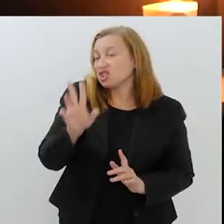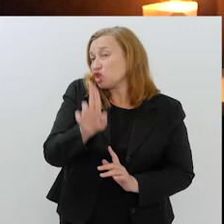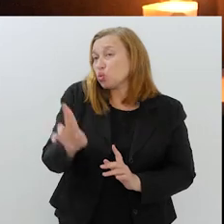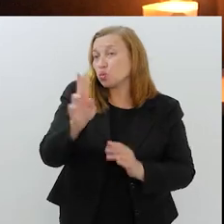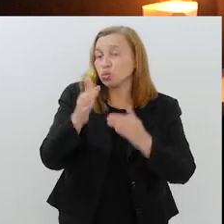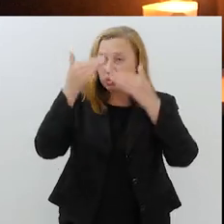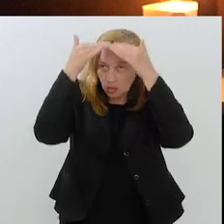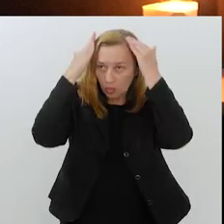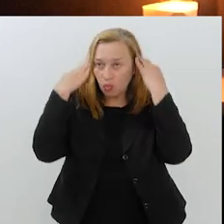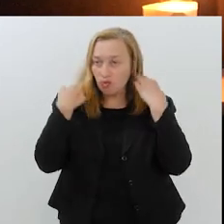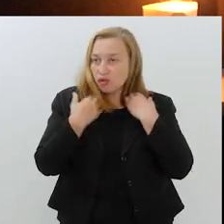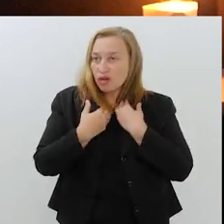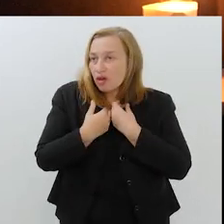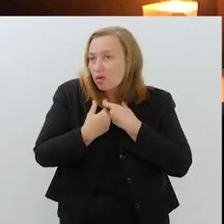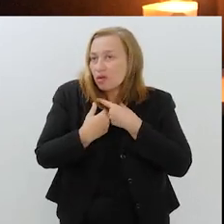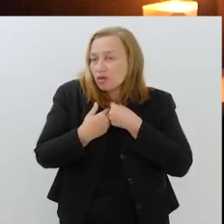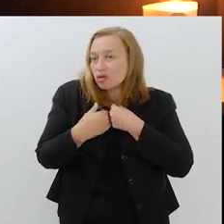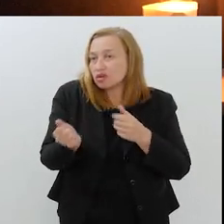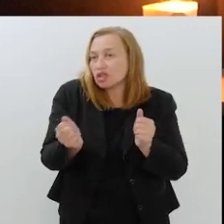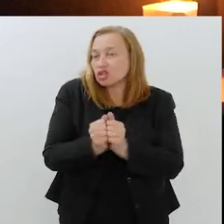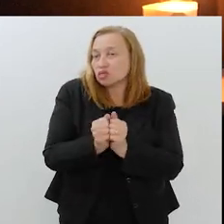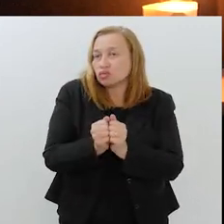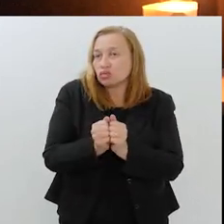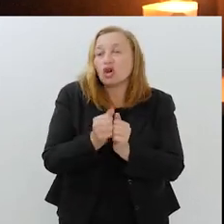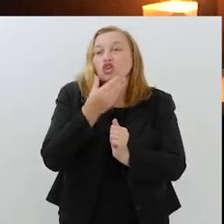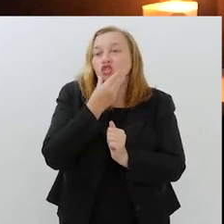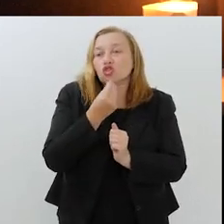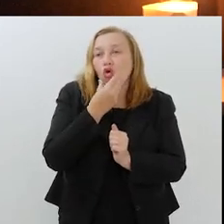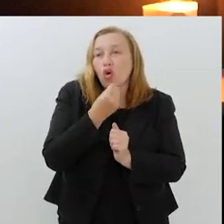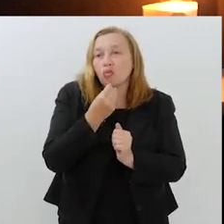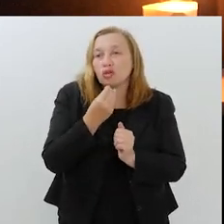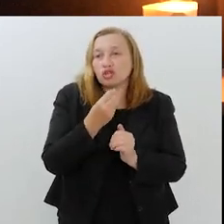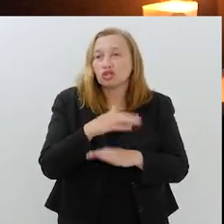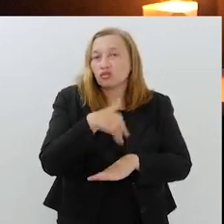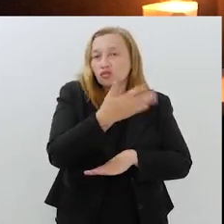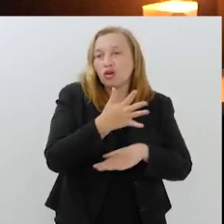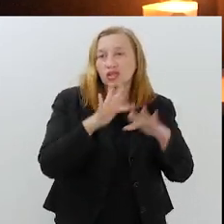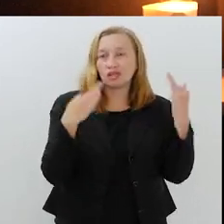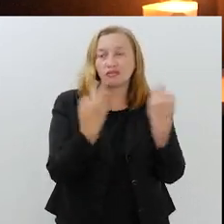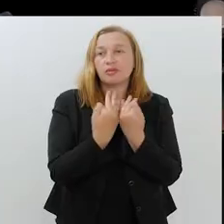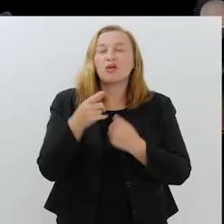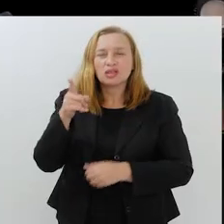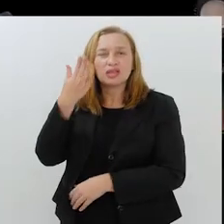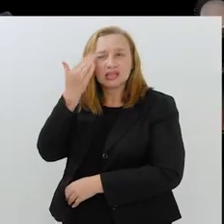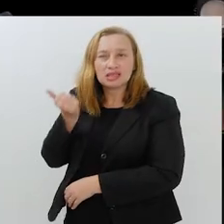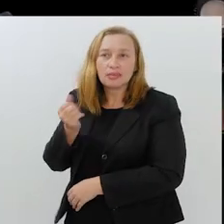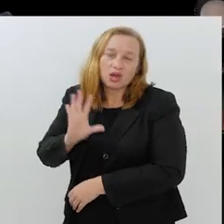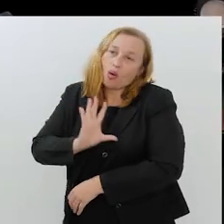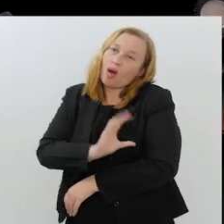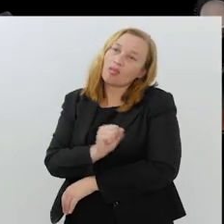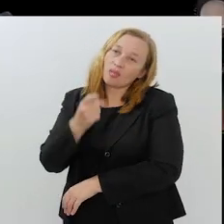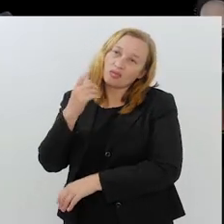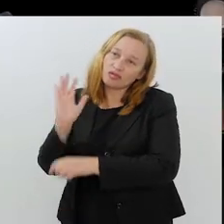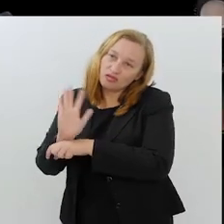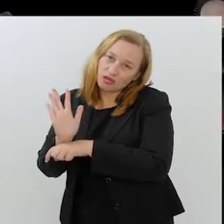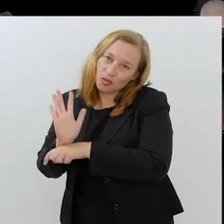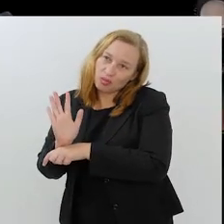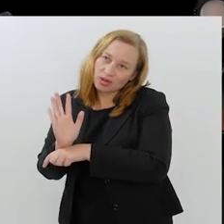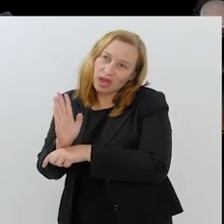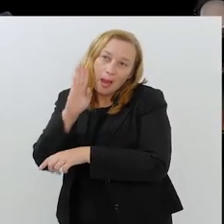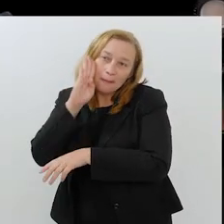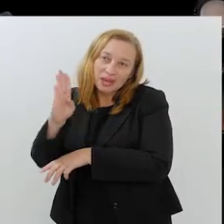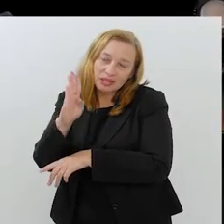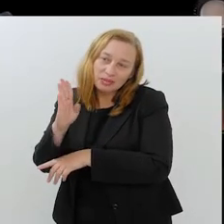A única diferença é que ela usa o véu quando ela está na presença de homens fora da família. Somente isso. Você sabe que eu adoro ver filme,